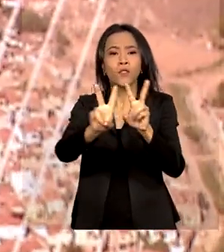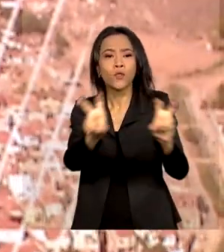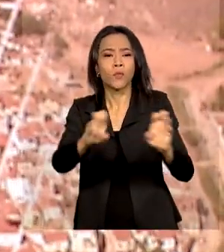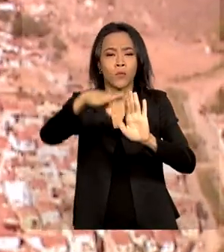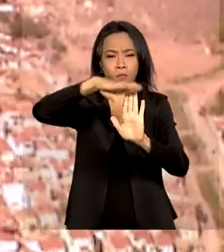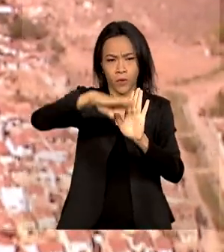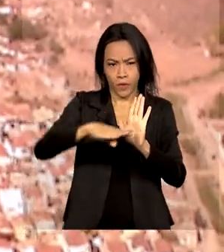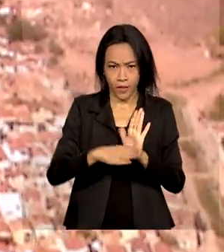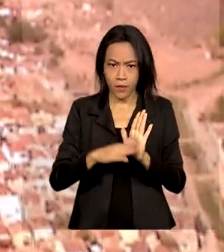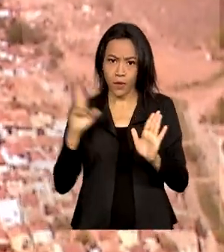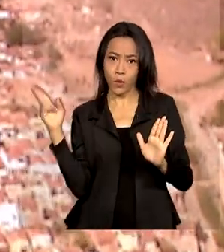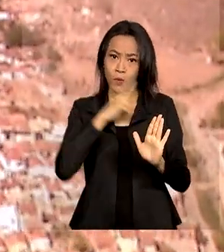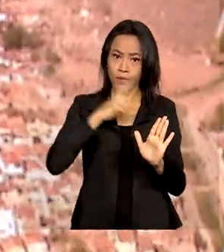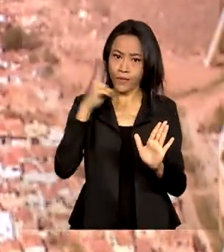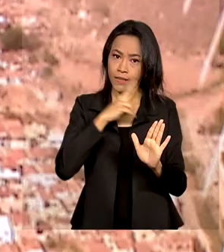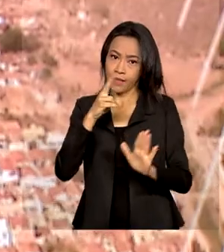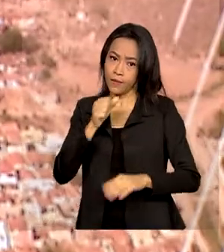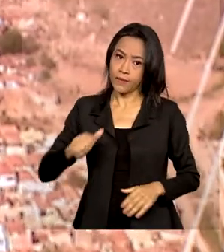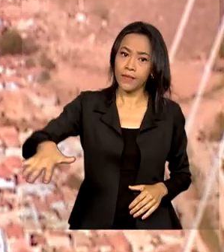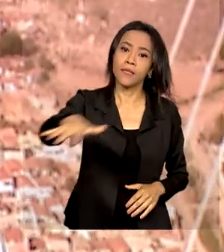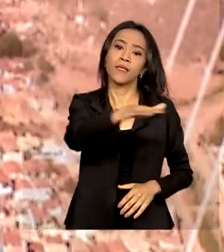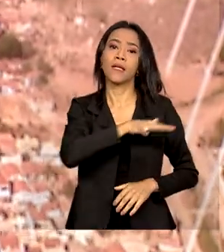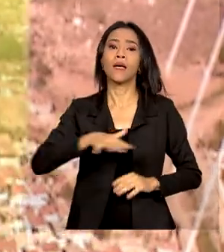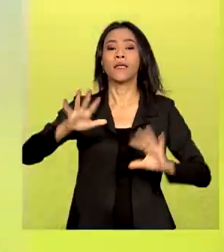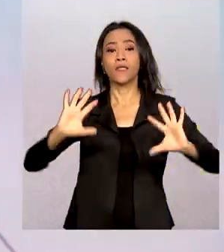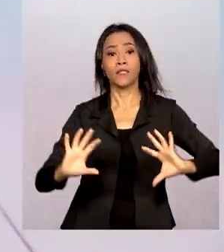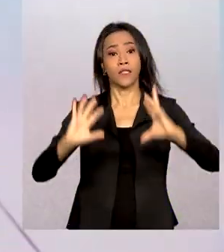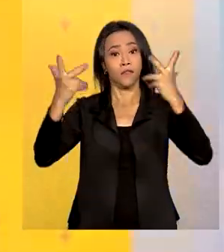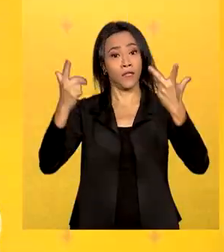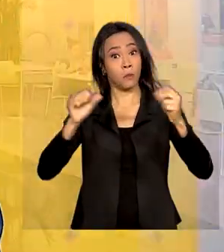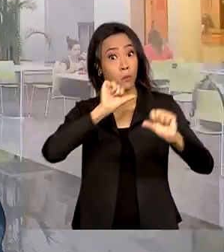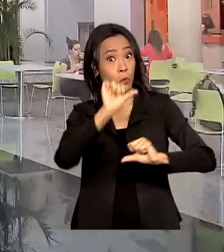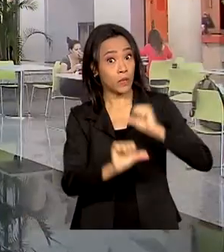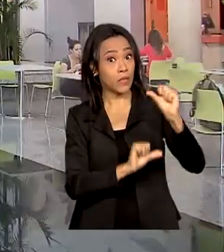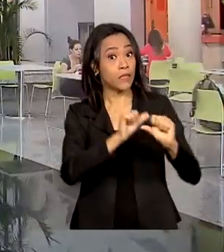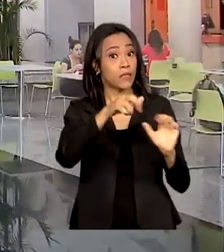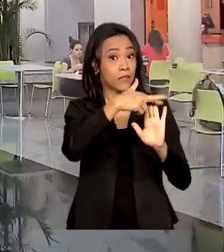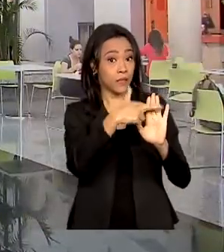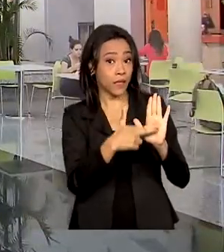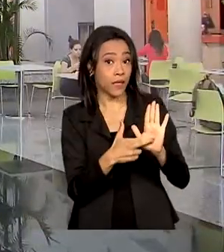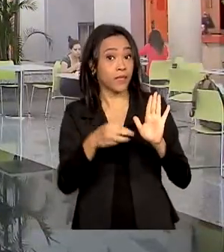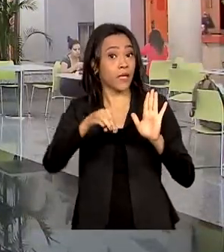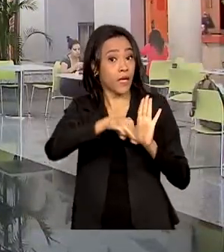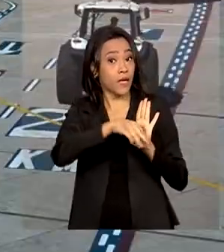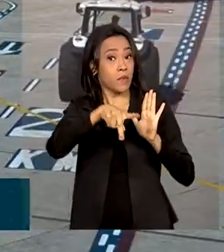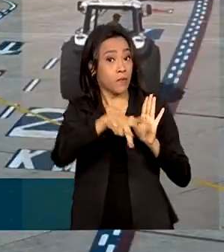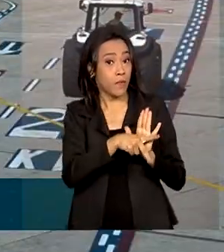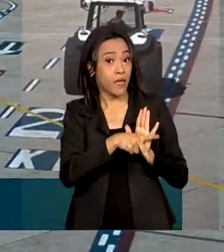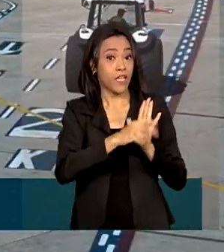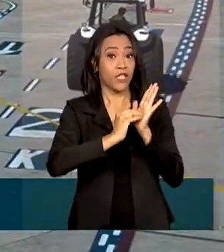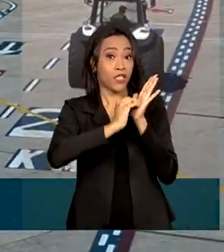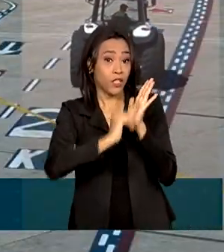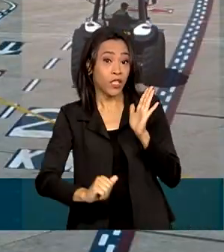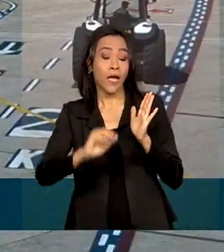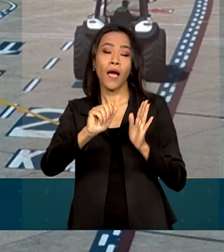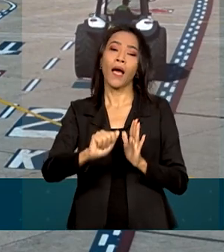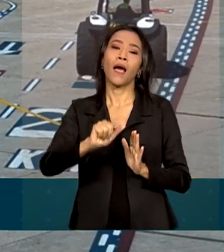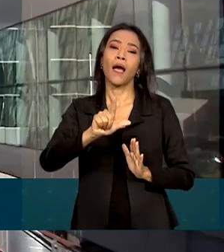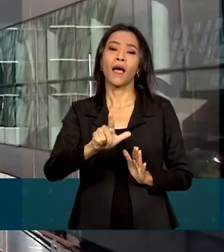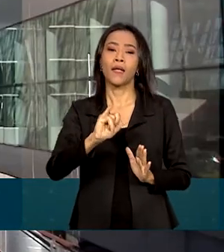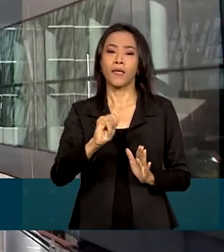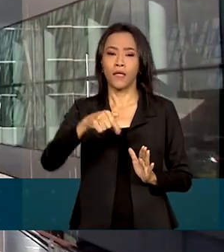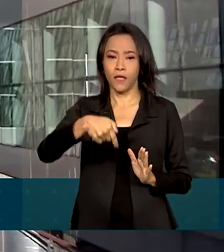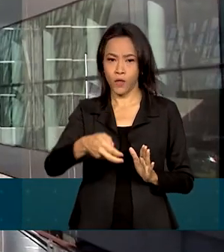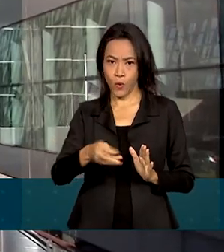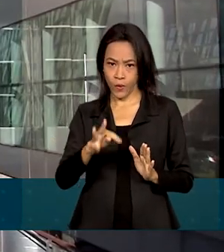de retomada do setor de eventos. Entre as mudanças, a MP zera as alíquotas do PIS e da